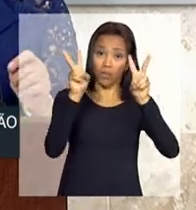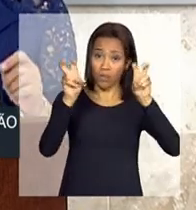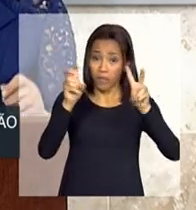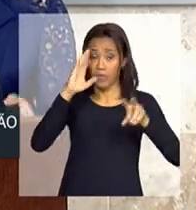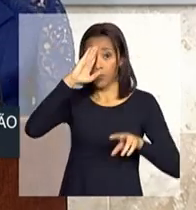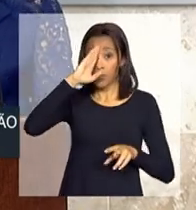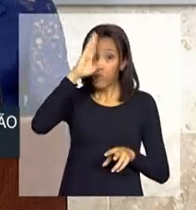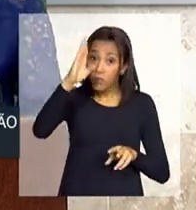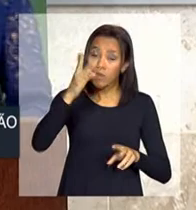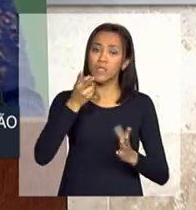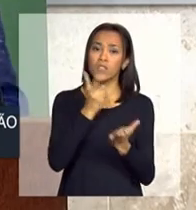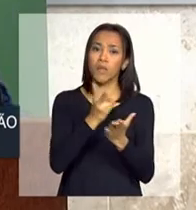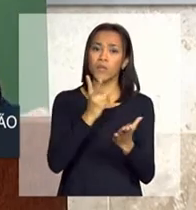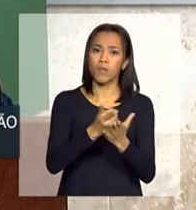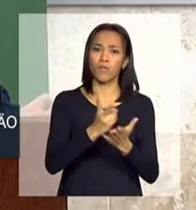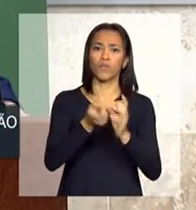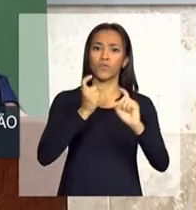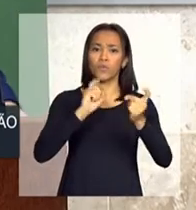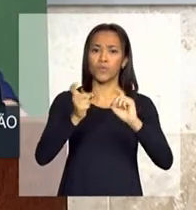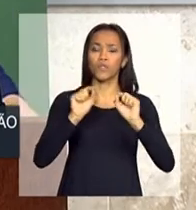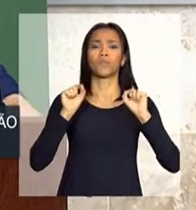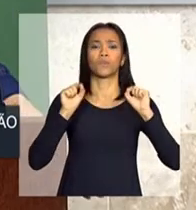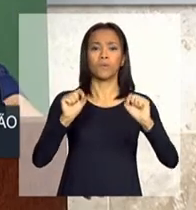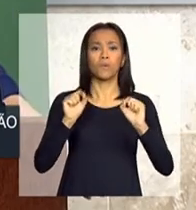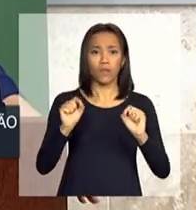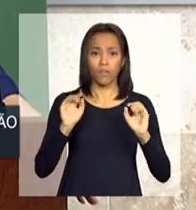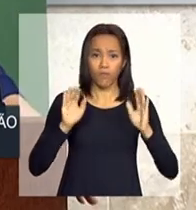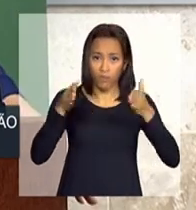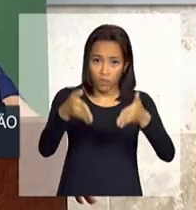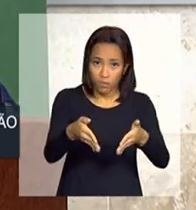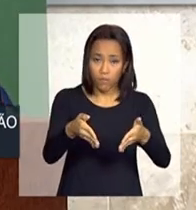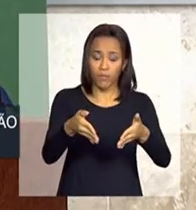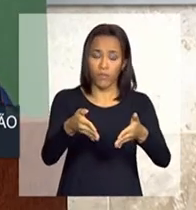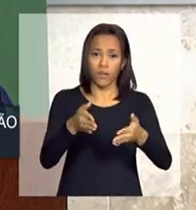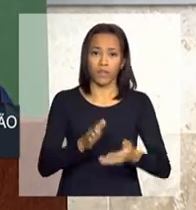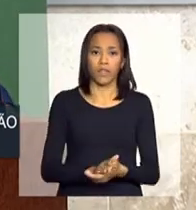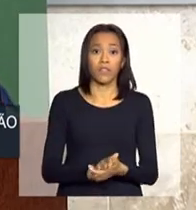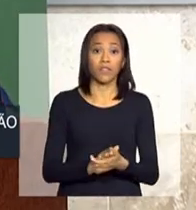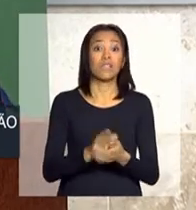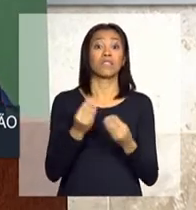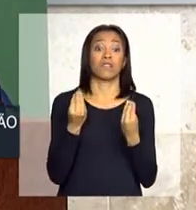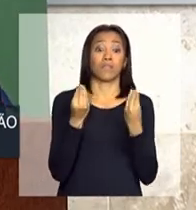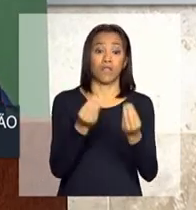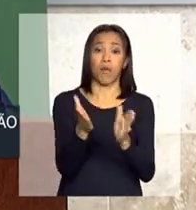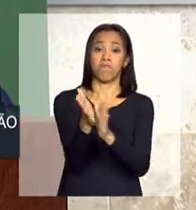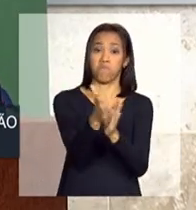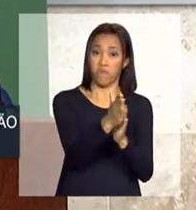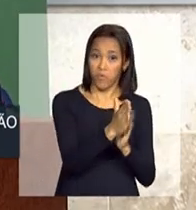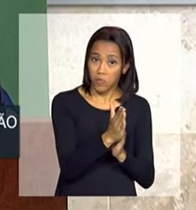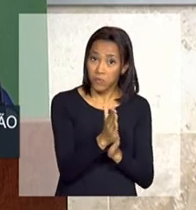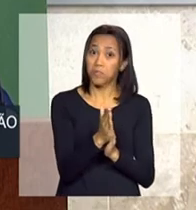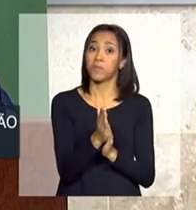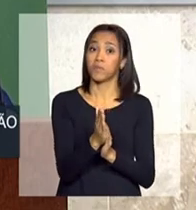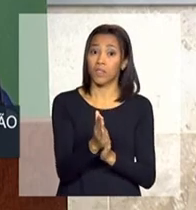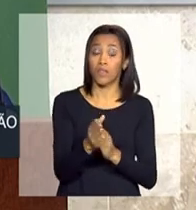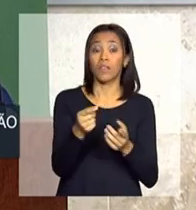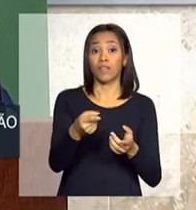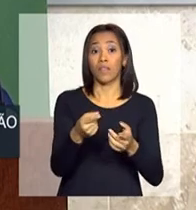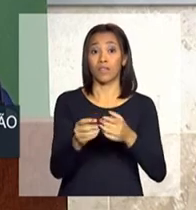colocadas é justamente essa questão da valorização das pequenas e